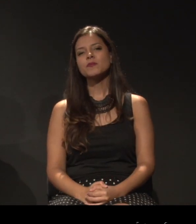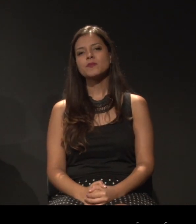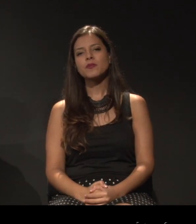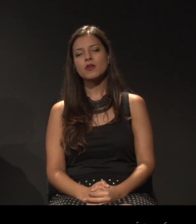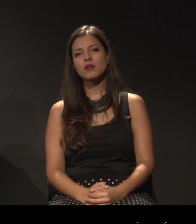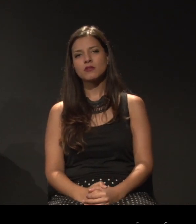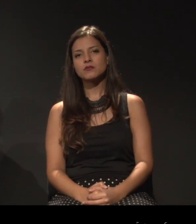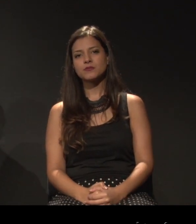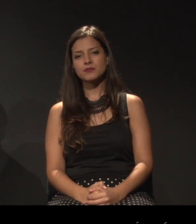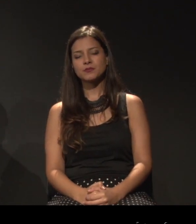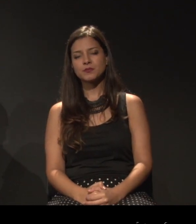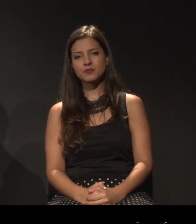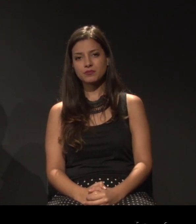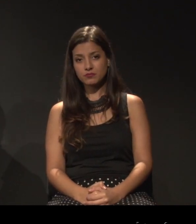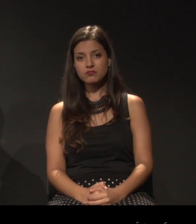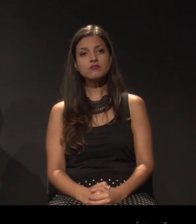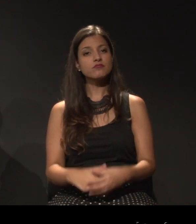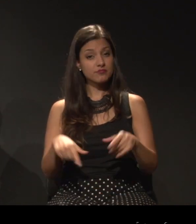também, aqui,